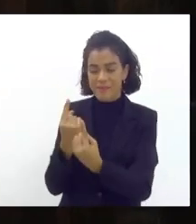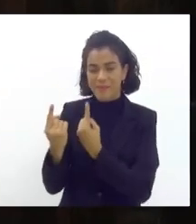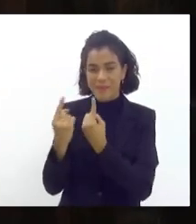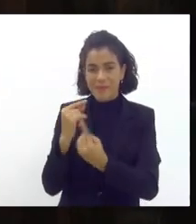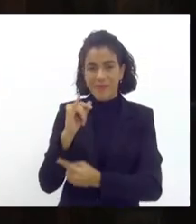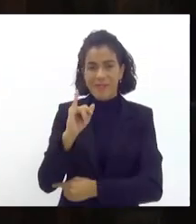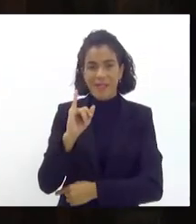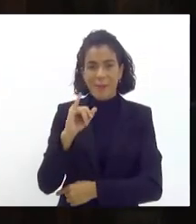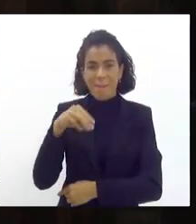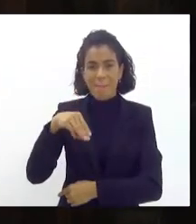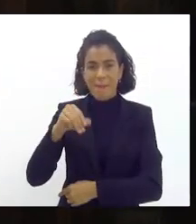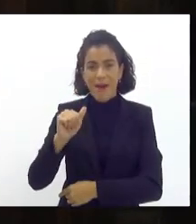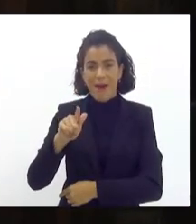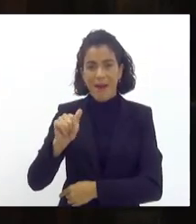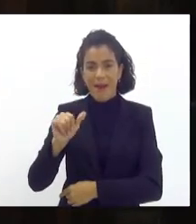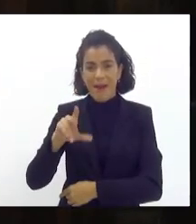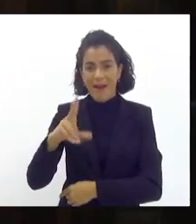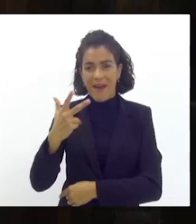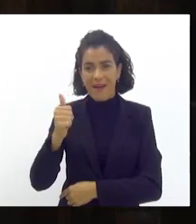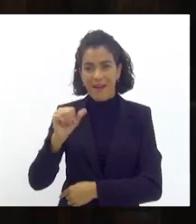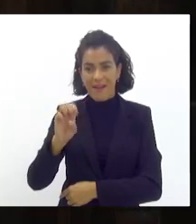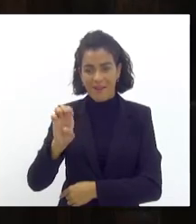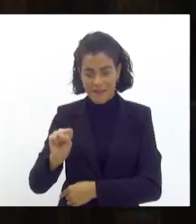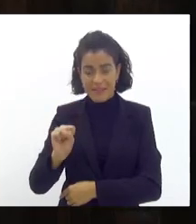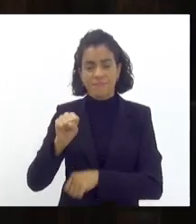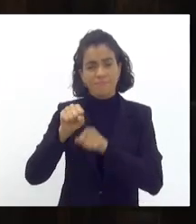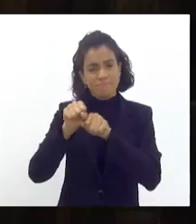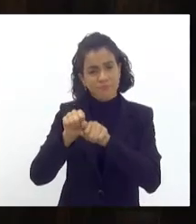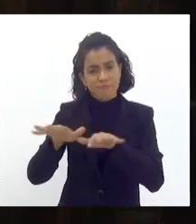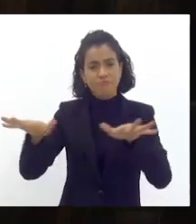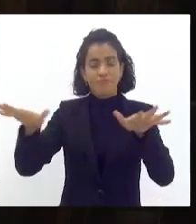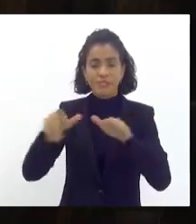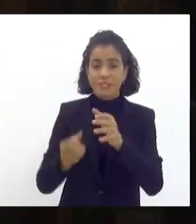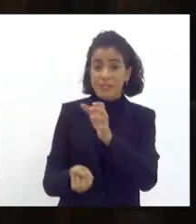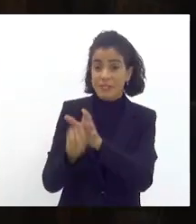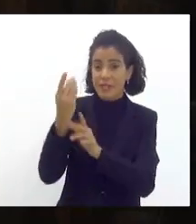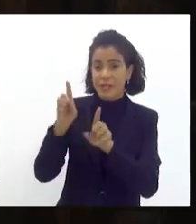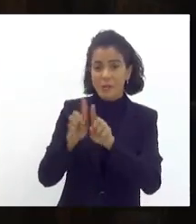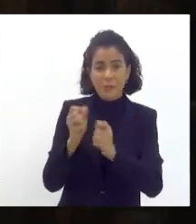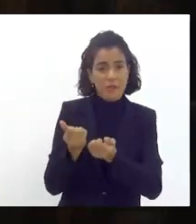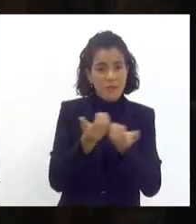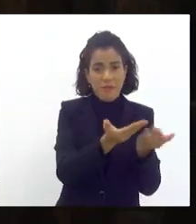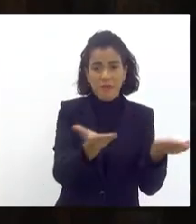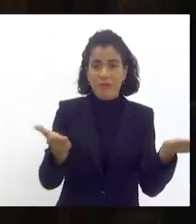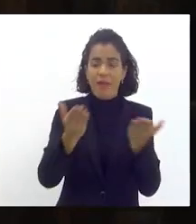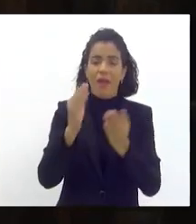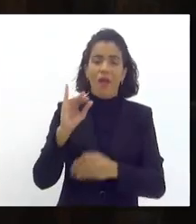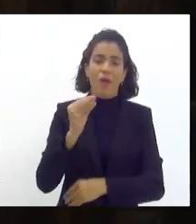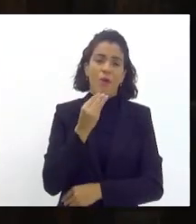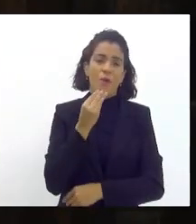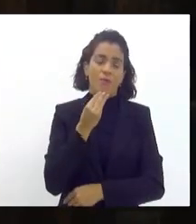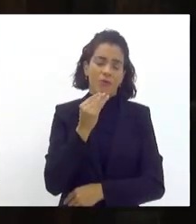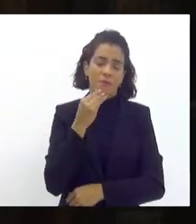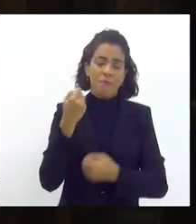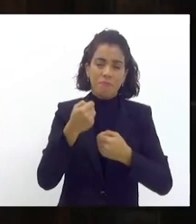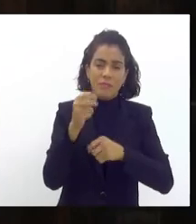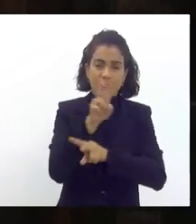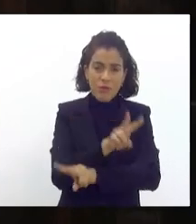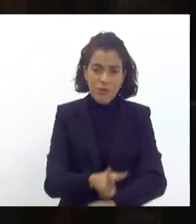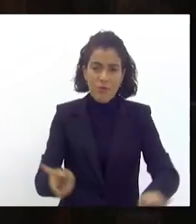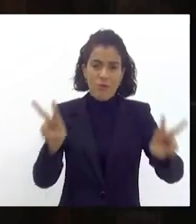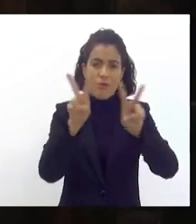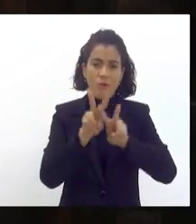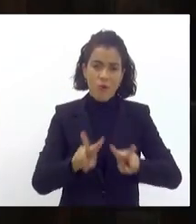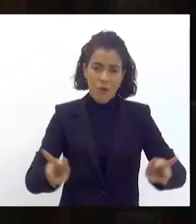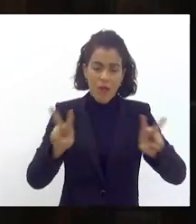motivo de se expandir de criar às vezes de oportunidades então a gente precisa ter um olhar muito